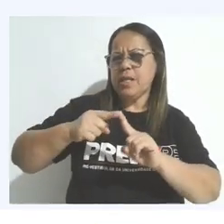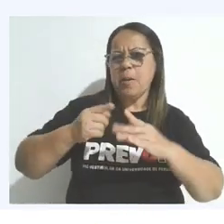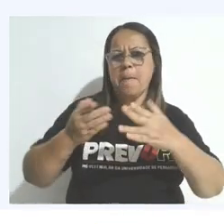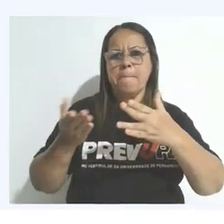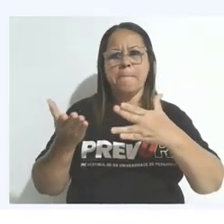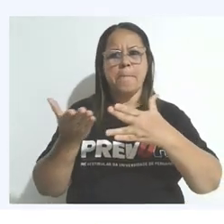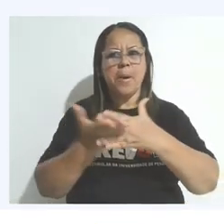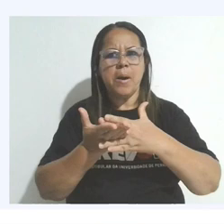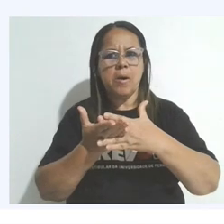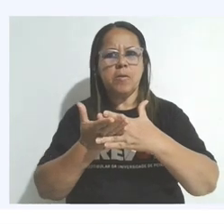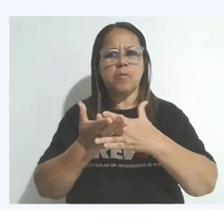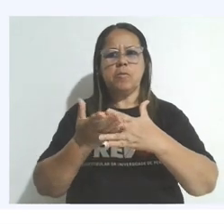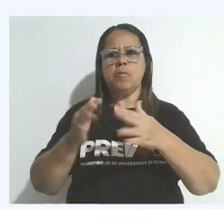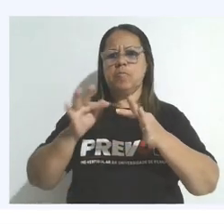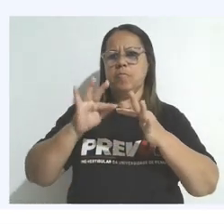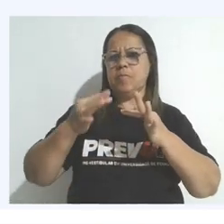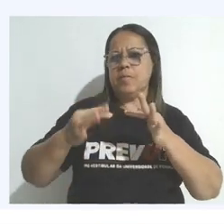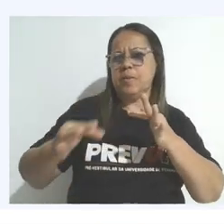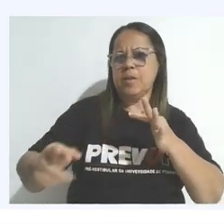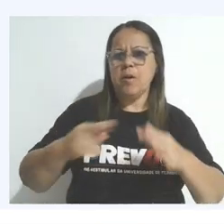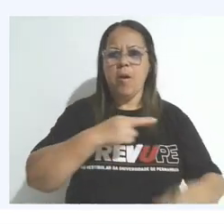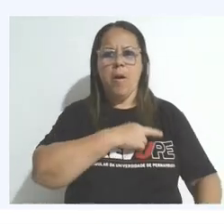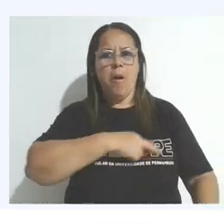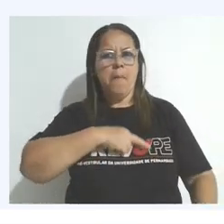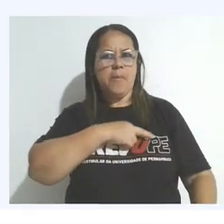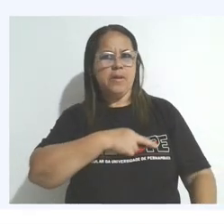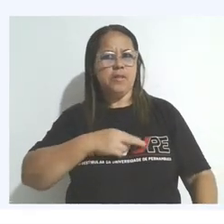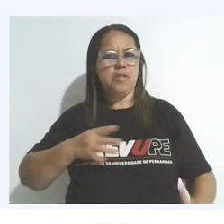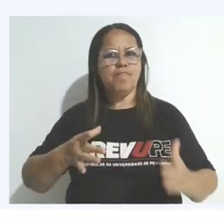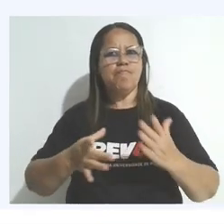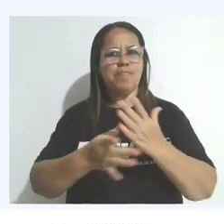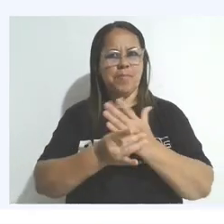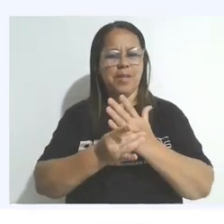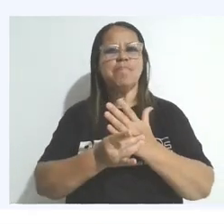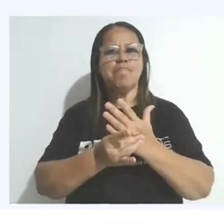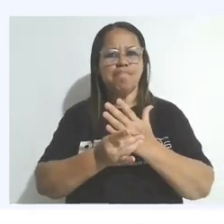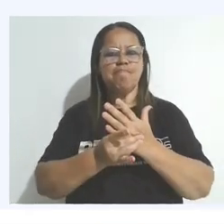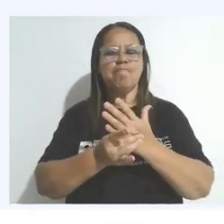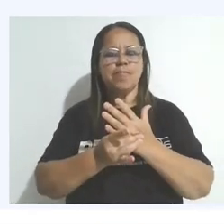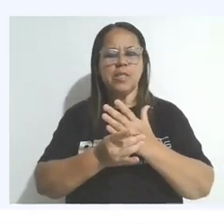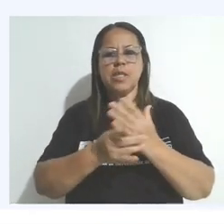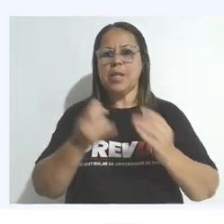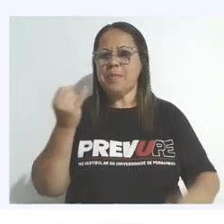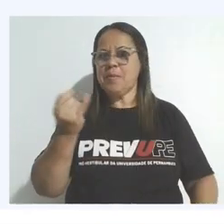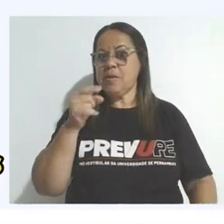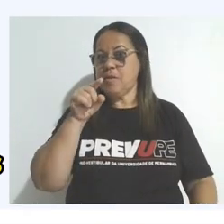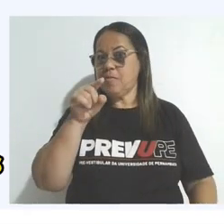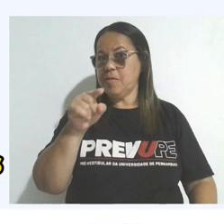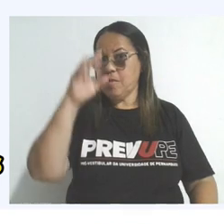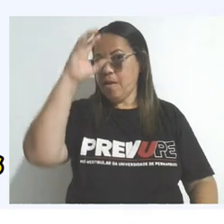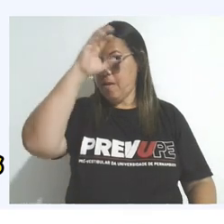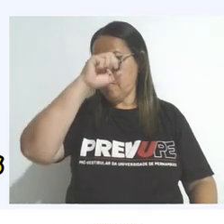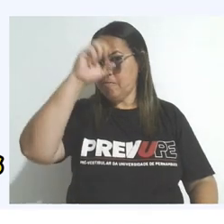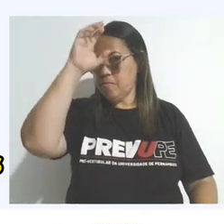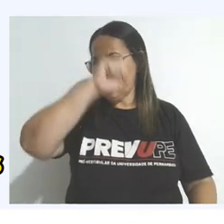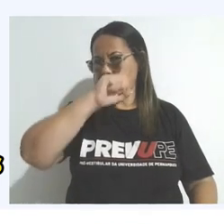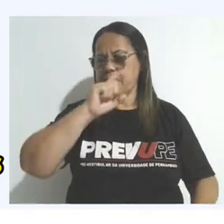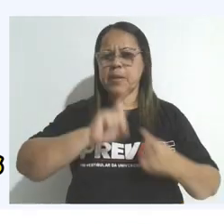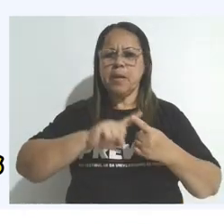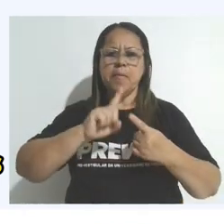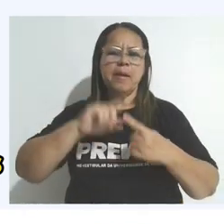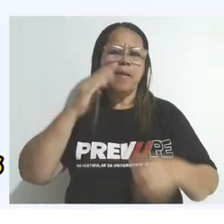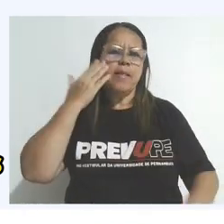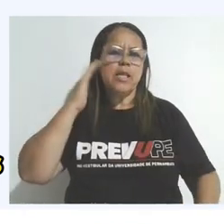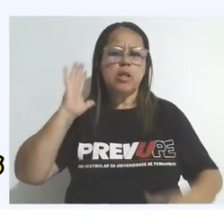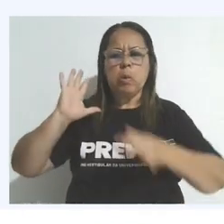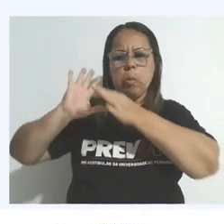barroco, arcadismo, romantismo, realismo, enriquece essa apreciação. Entender o contexto histórico